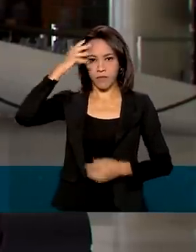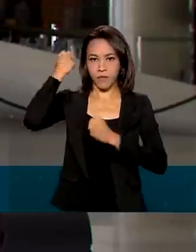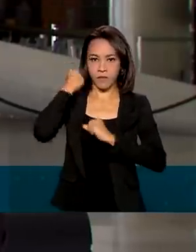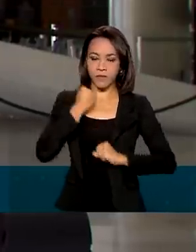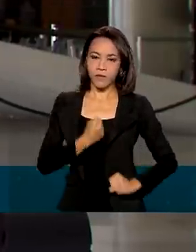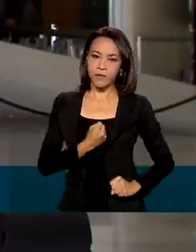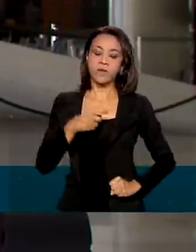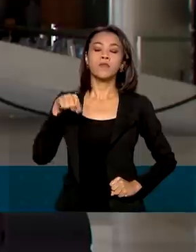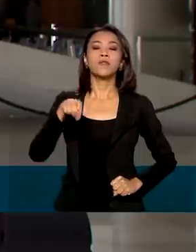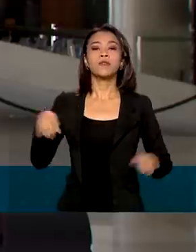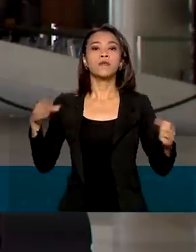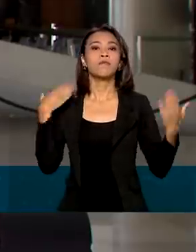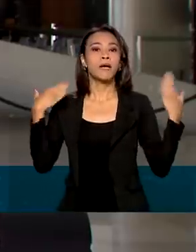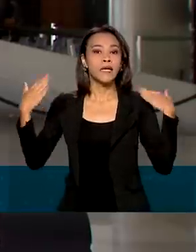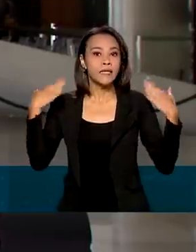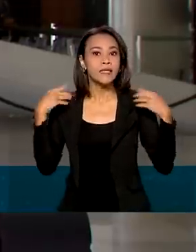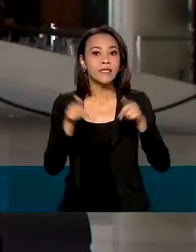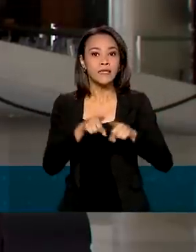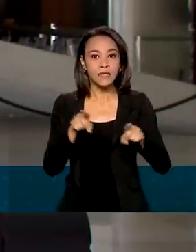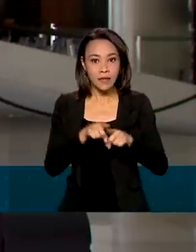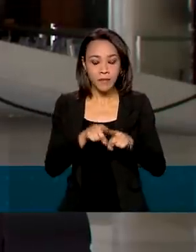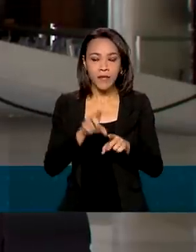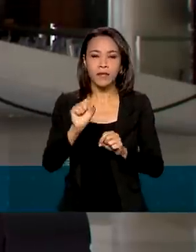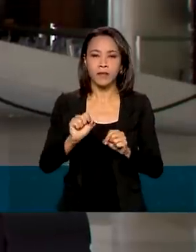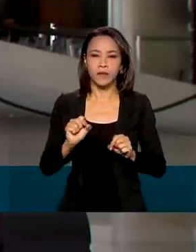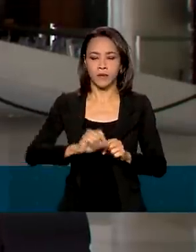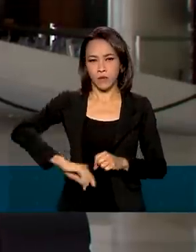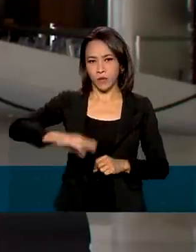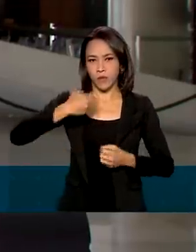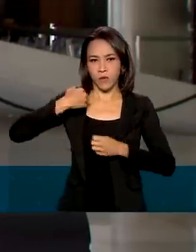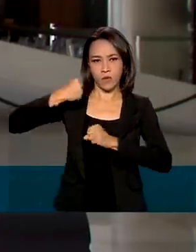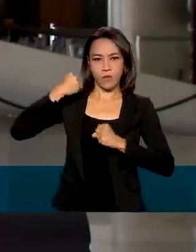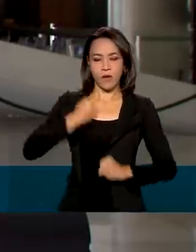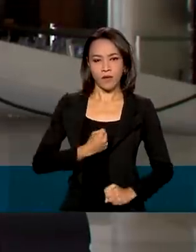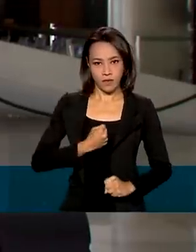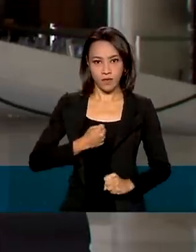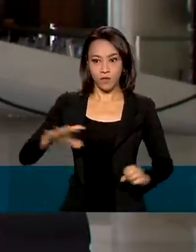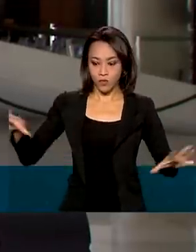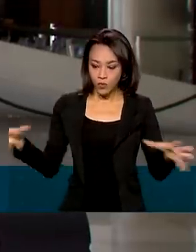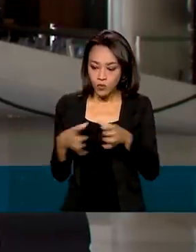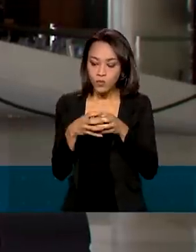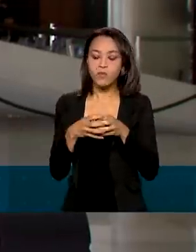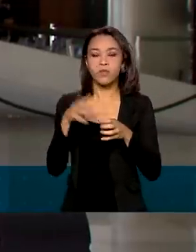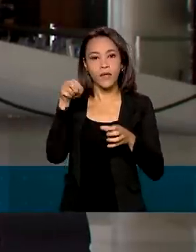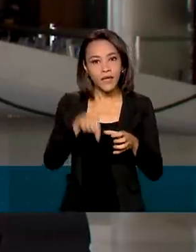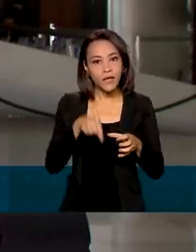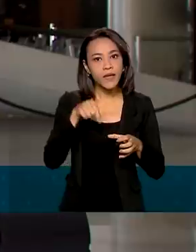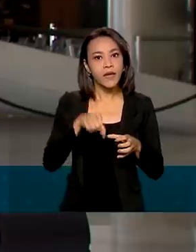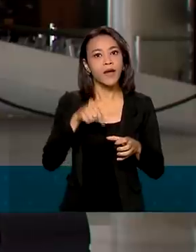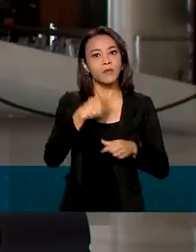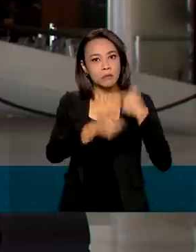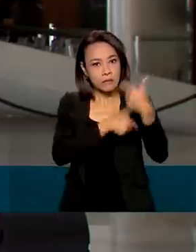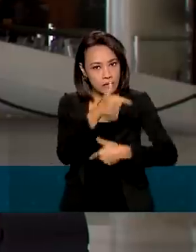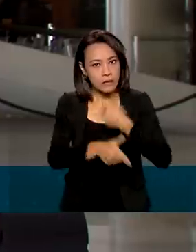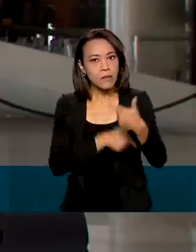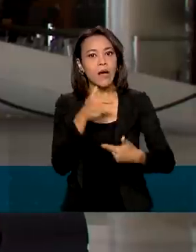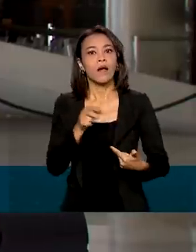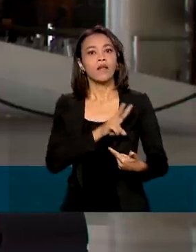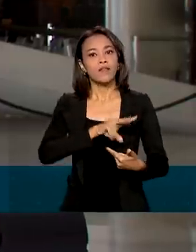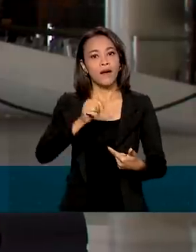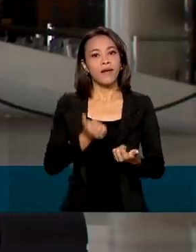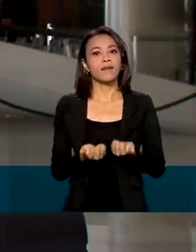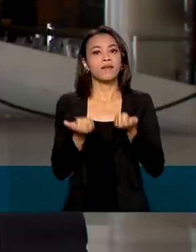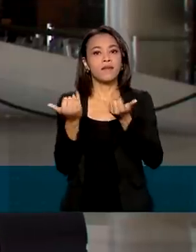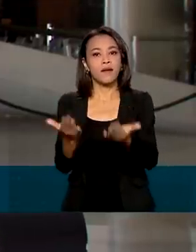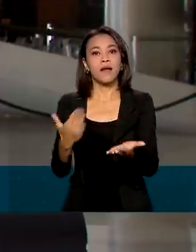Força Aérea, que simularão uma operação anfíbia, considerada a mais complexa das ações militares em solo e vão empregar mais de